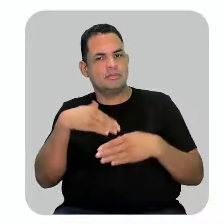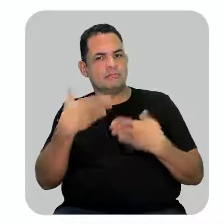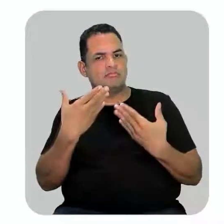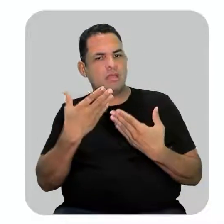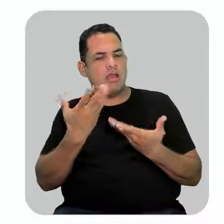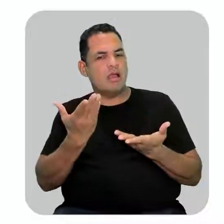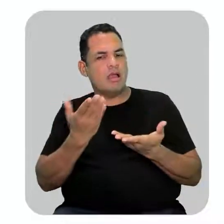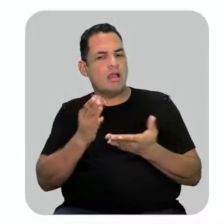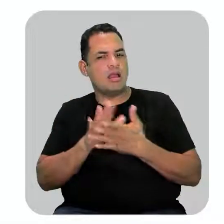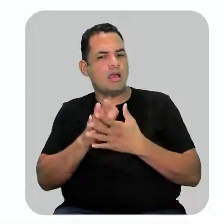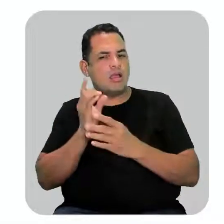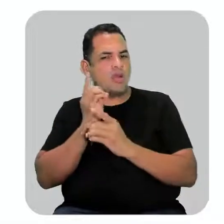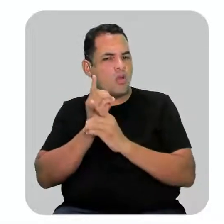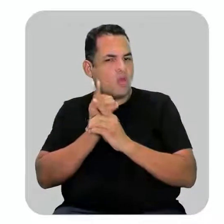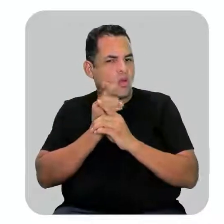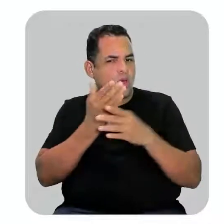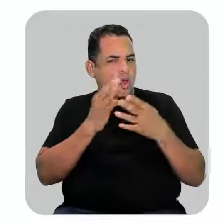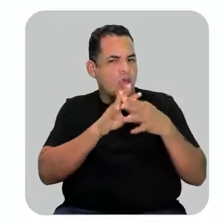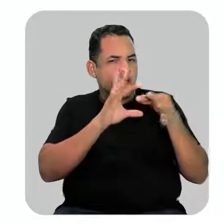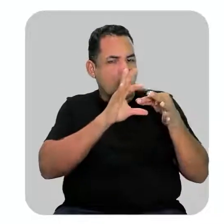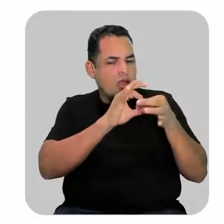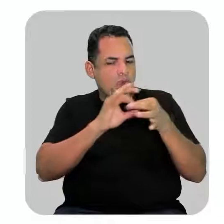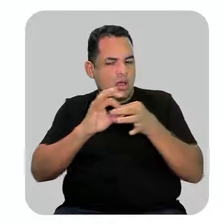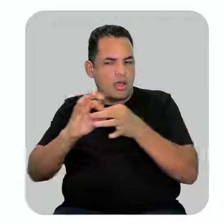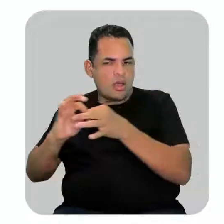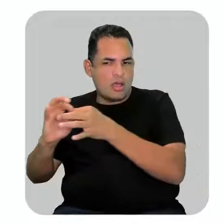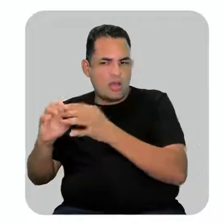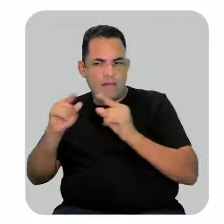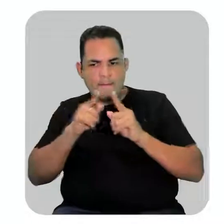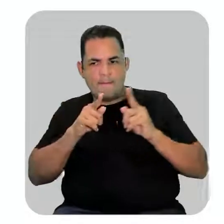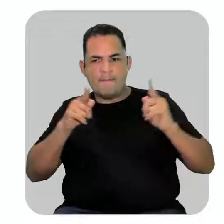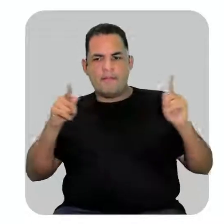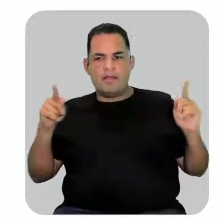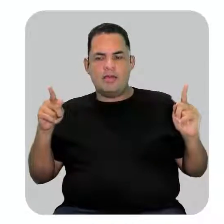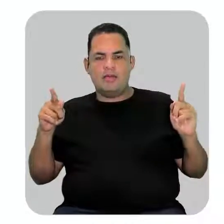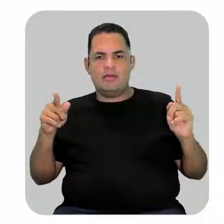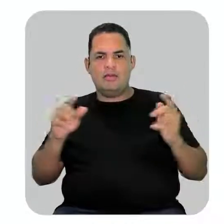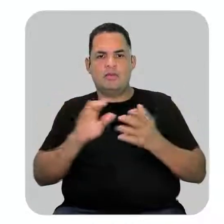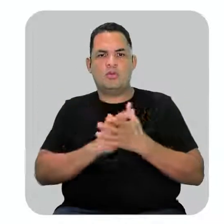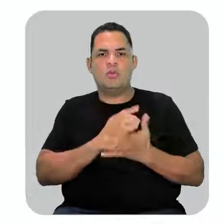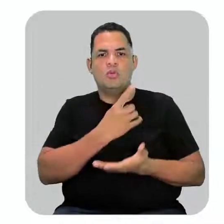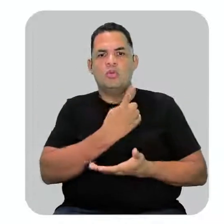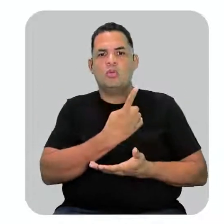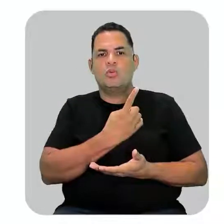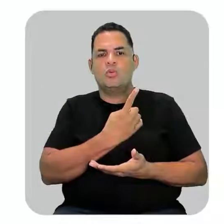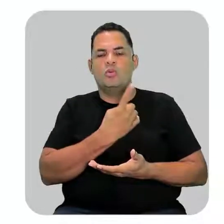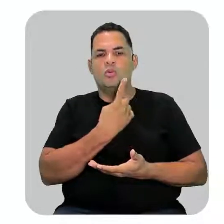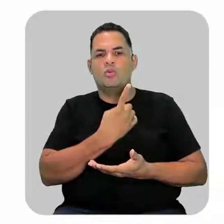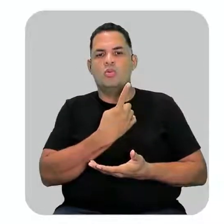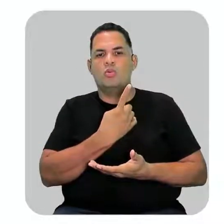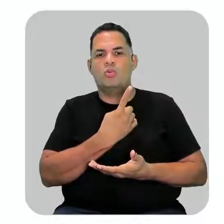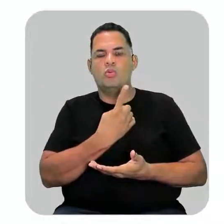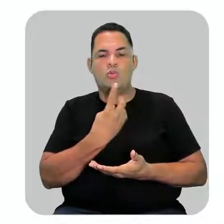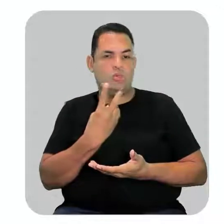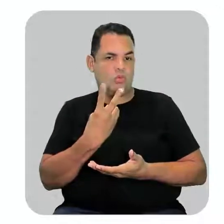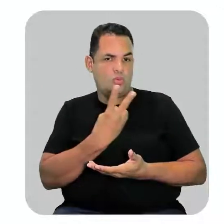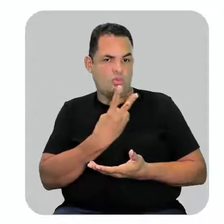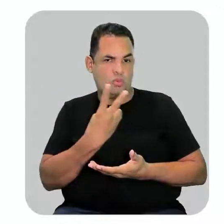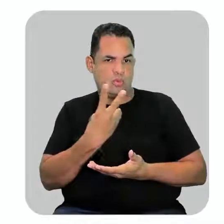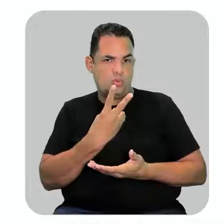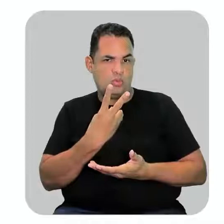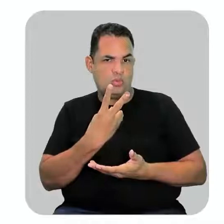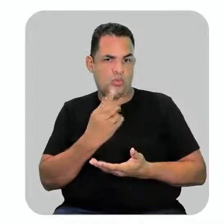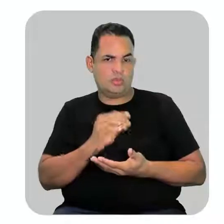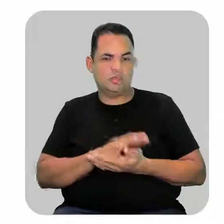principal você vai olhar qual é a maior sequência então nós temos essa opção 1 porque eu sei que a ligação dupla tem que estar no